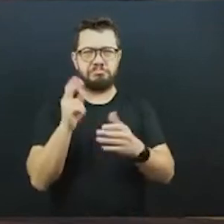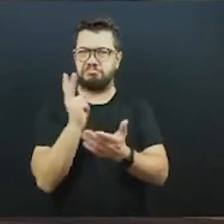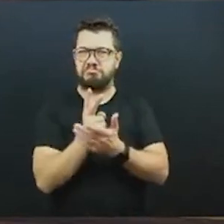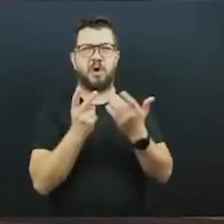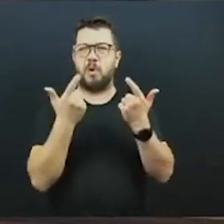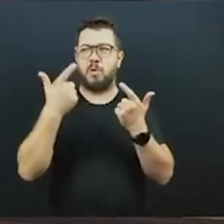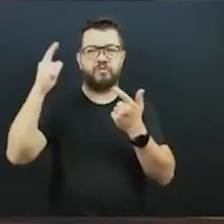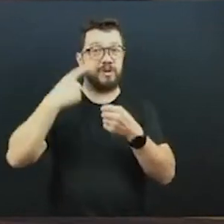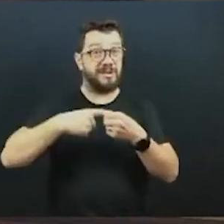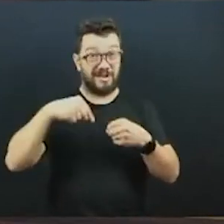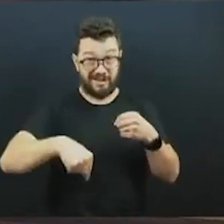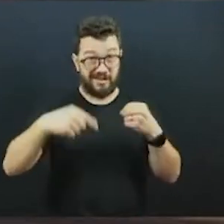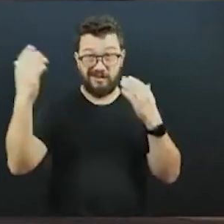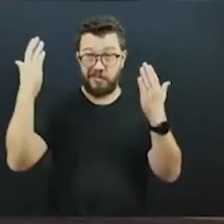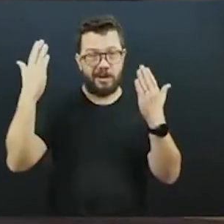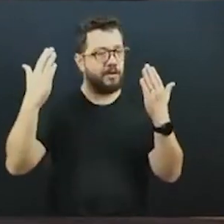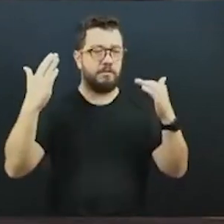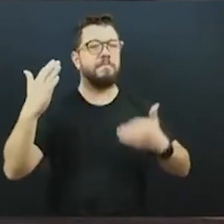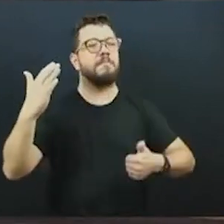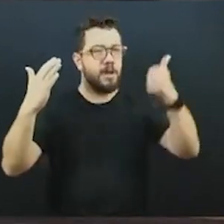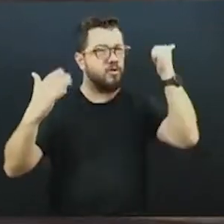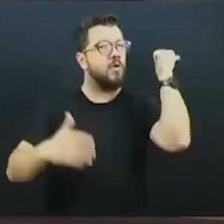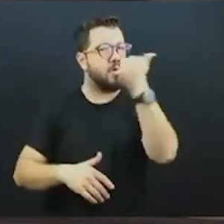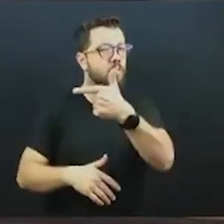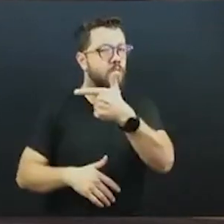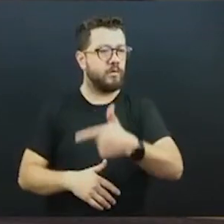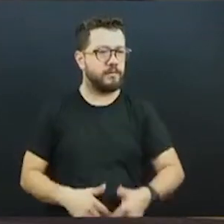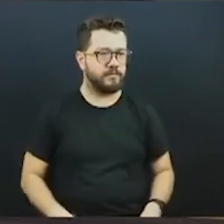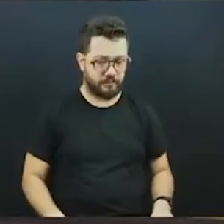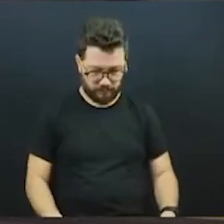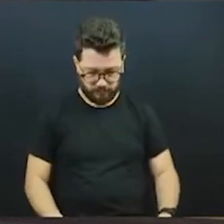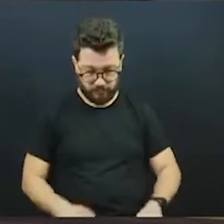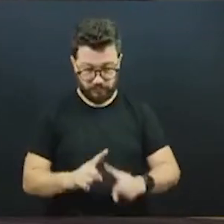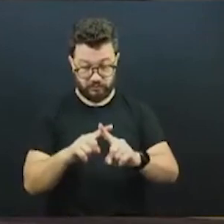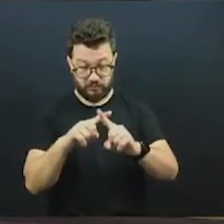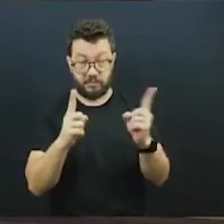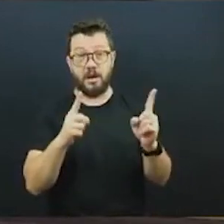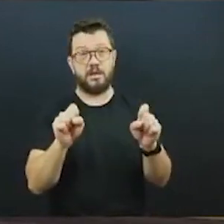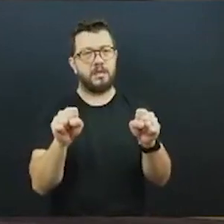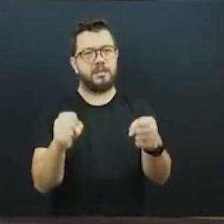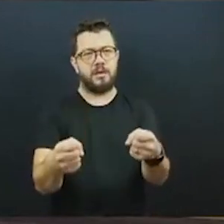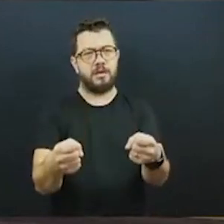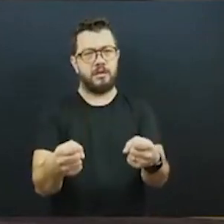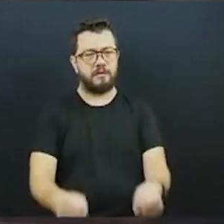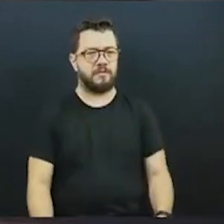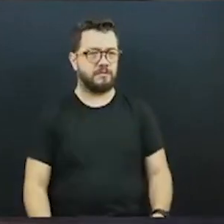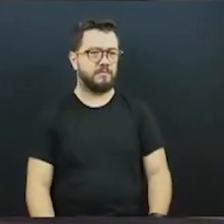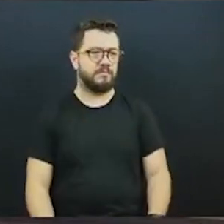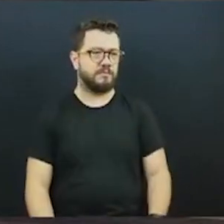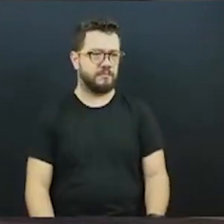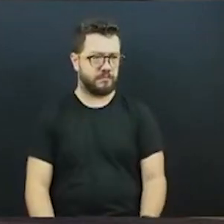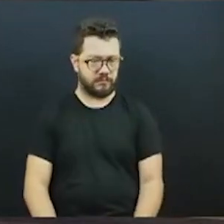olha, não se comparem. Então, nesse ponto, eu defendo, sim, o transporte coletivo de Curitiba, mas